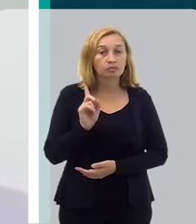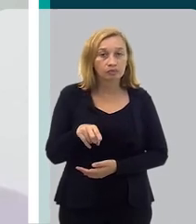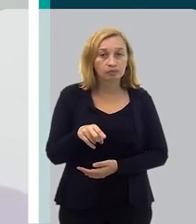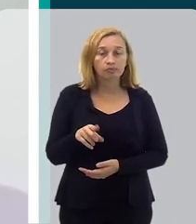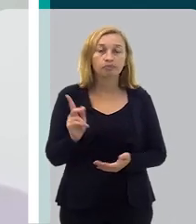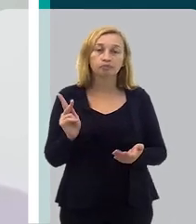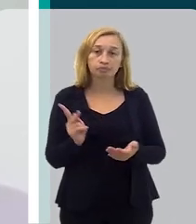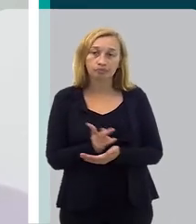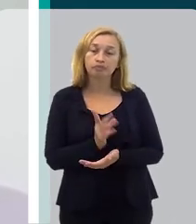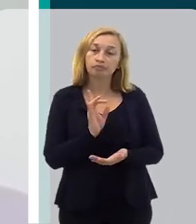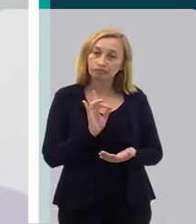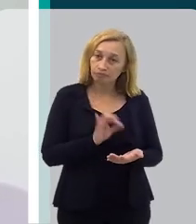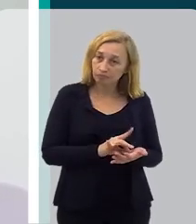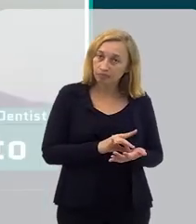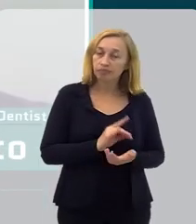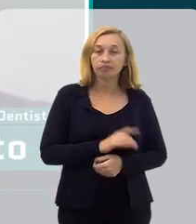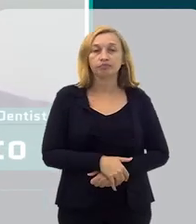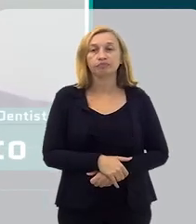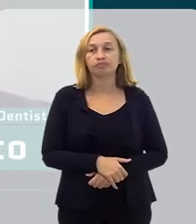teriam que acontecer.